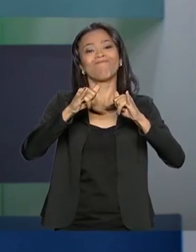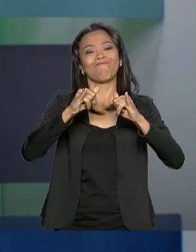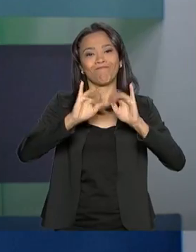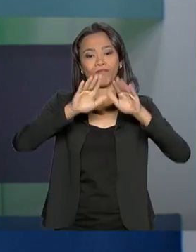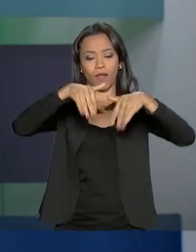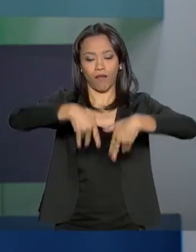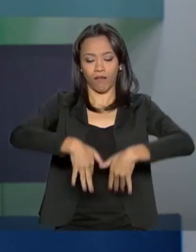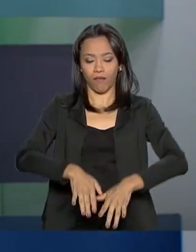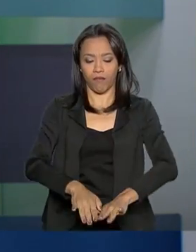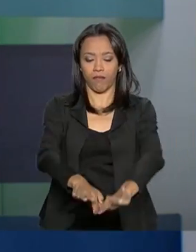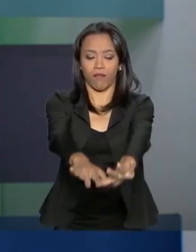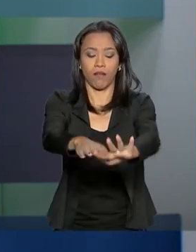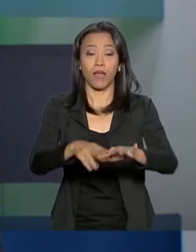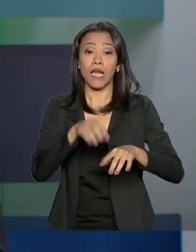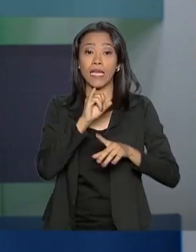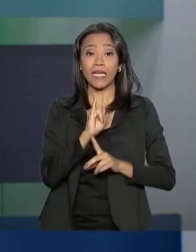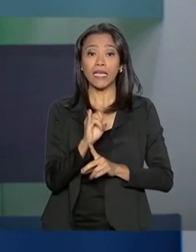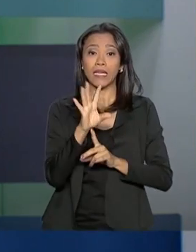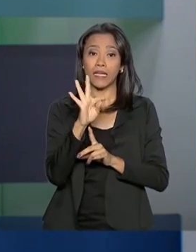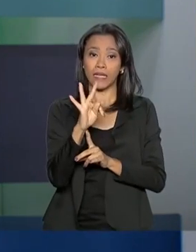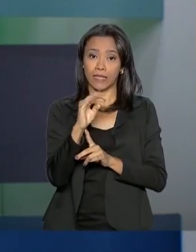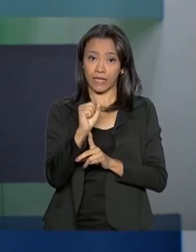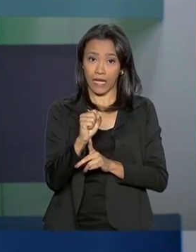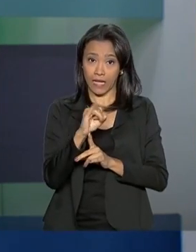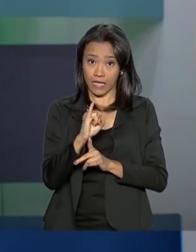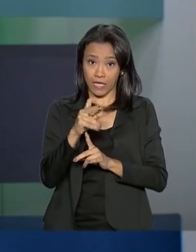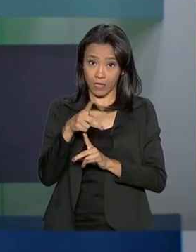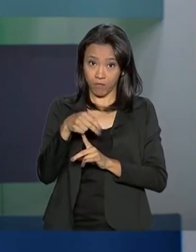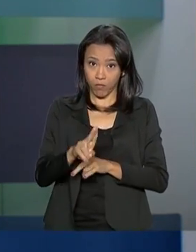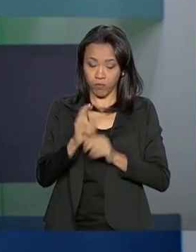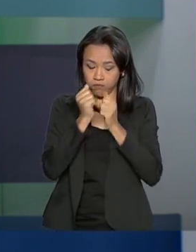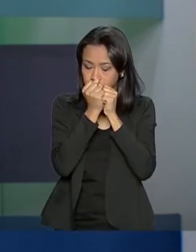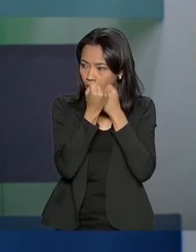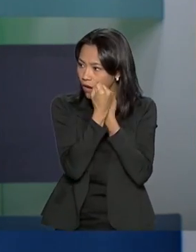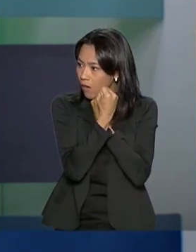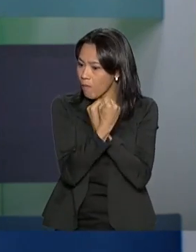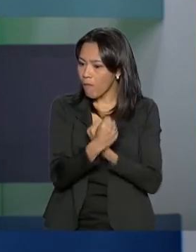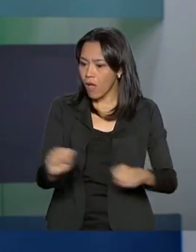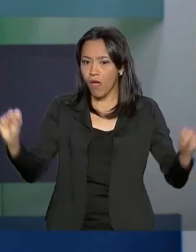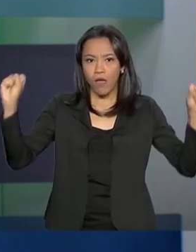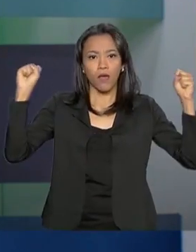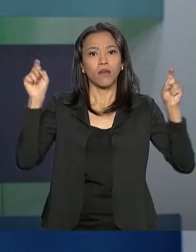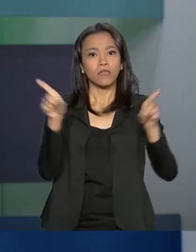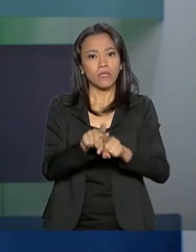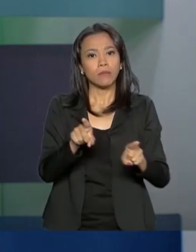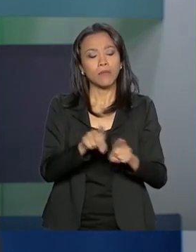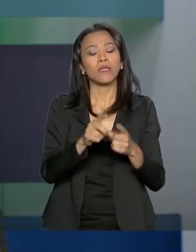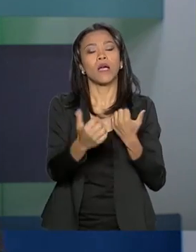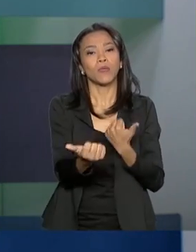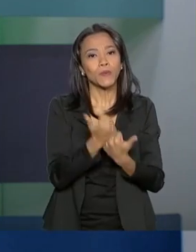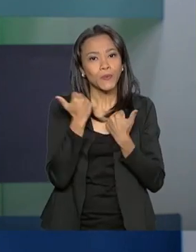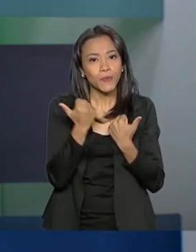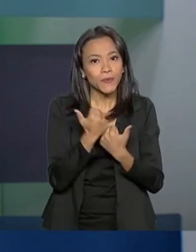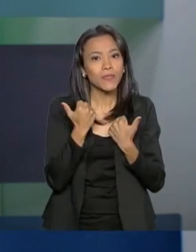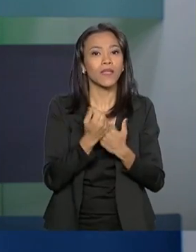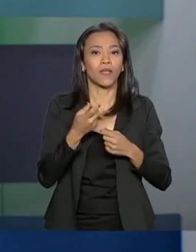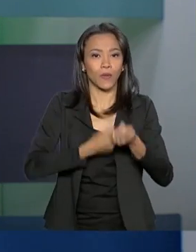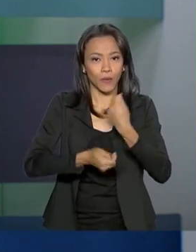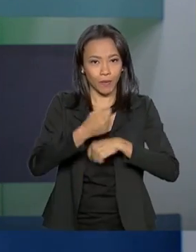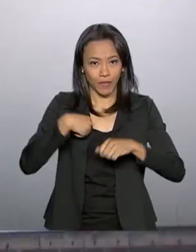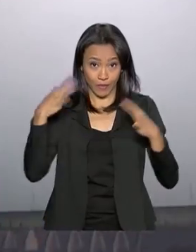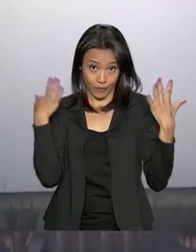renovável, Itaipu impressiona também pelo tamanho, além de contribuir para a economia e o turismo na região.